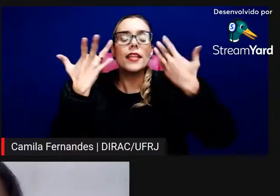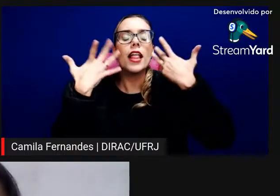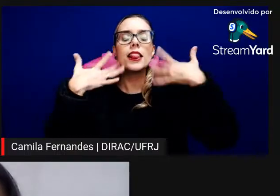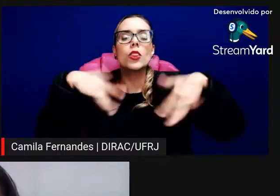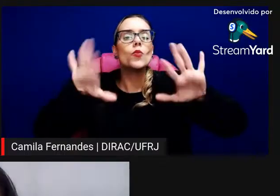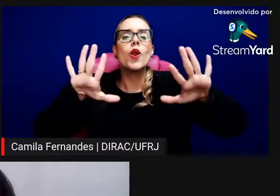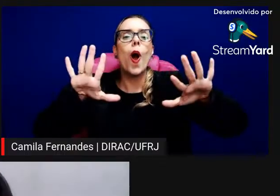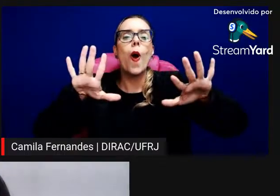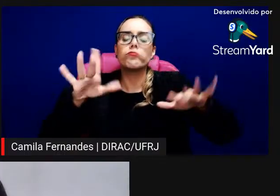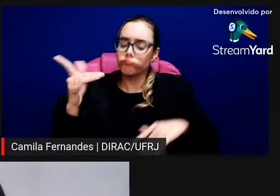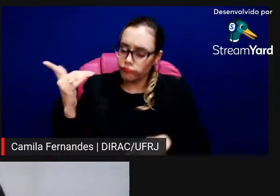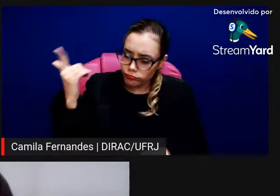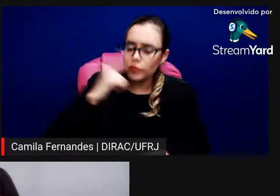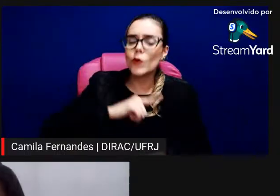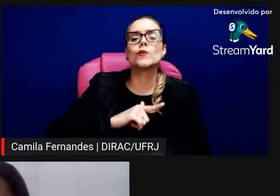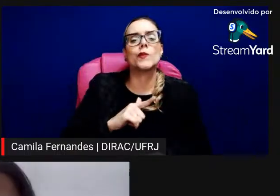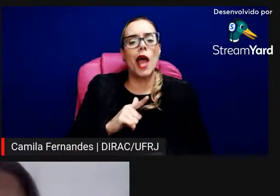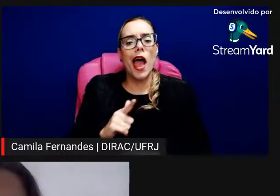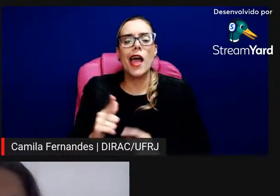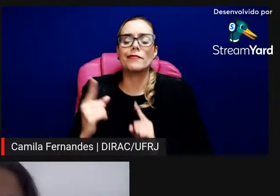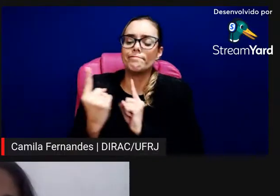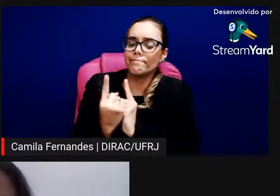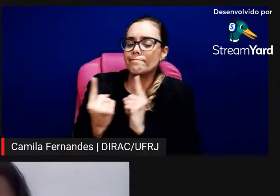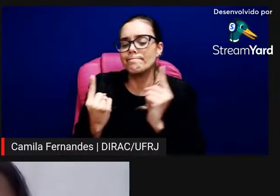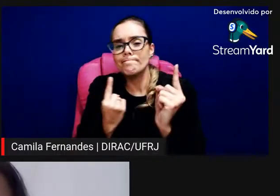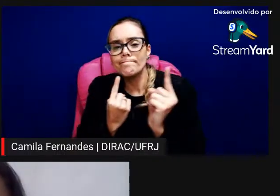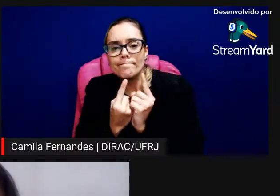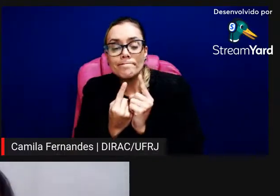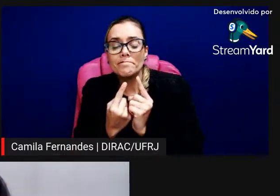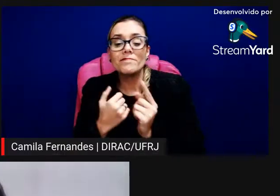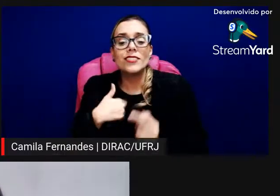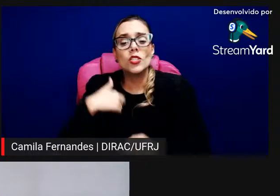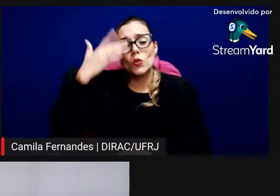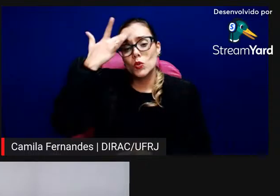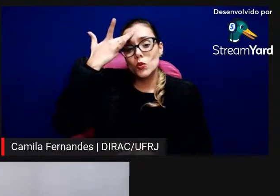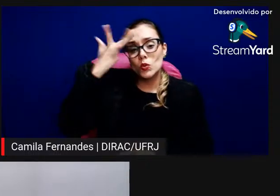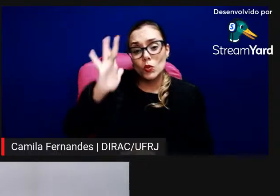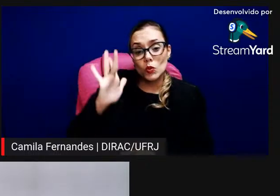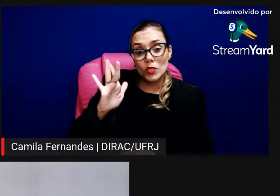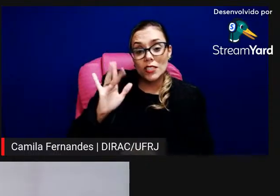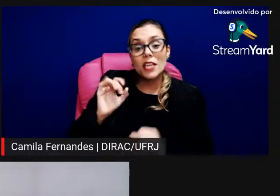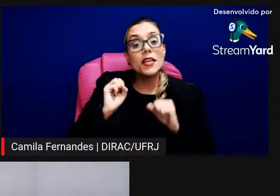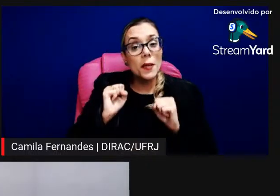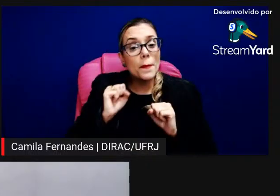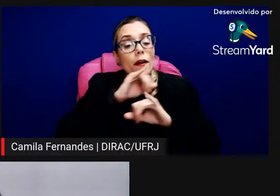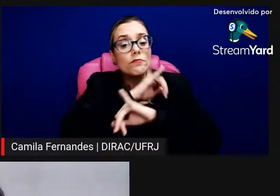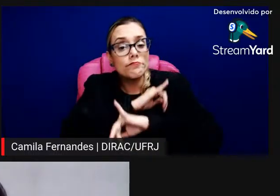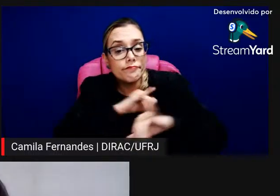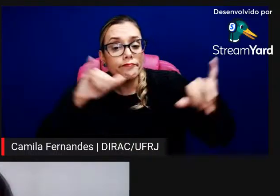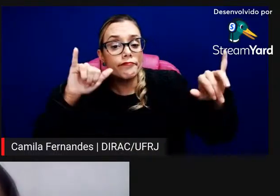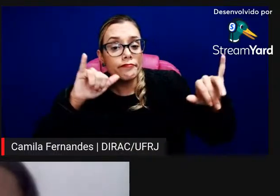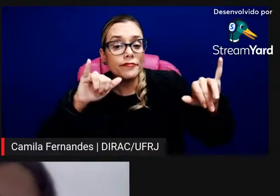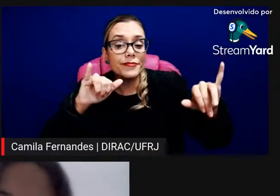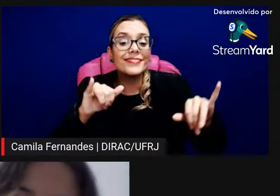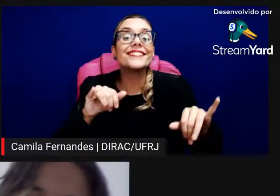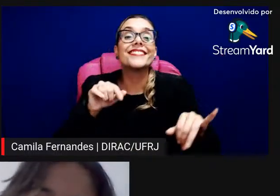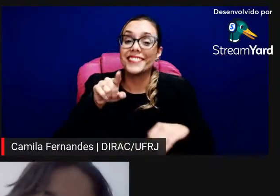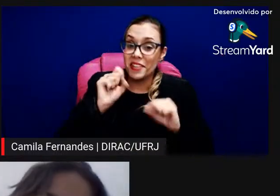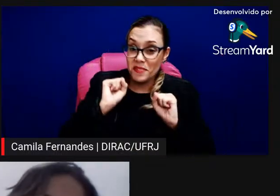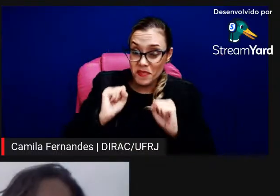nesse momento e tudo mais, e aí eu não sei se eu faço agora a promoção gratuita, o marketing da sua aula do Parque Laje,